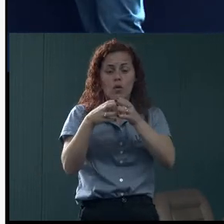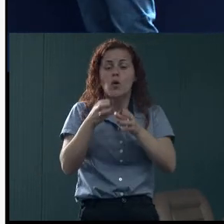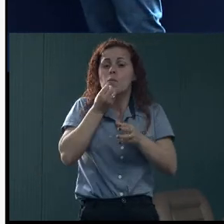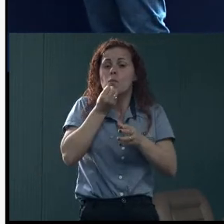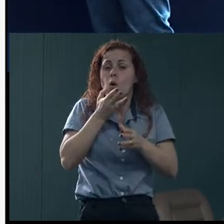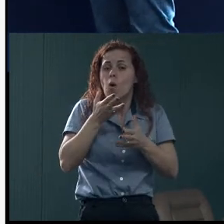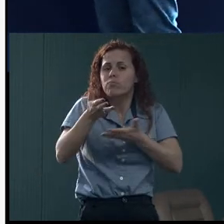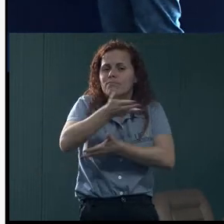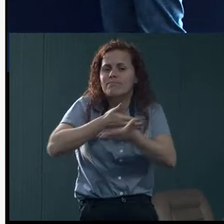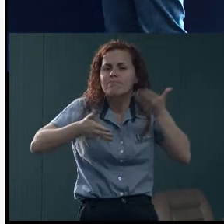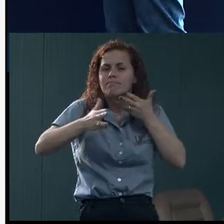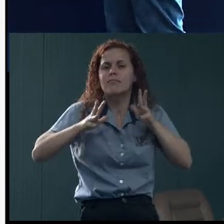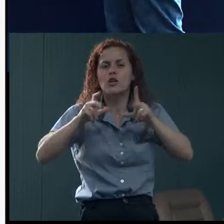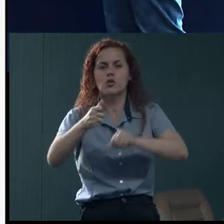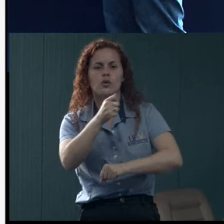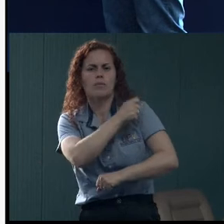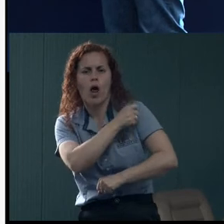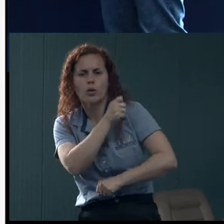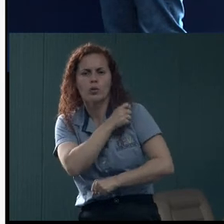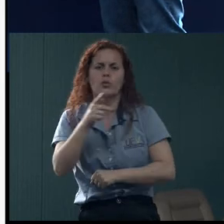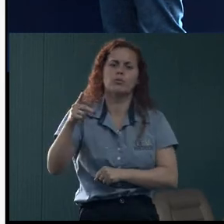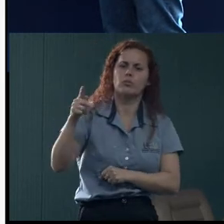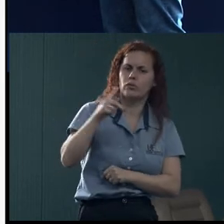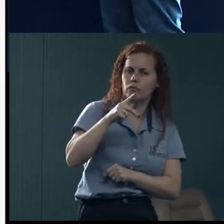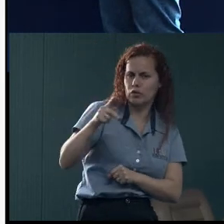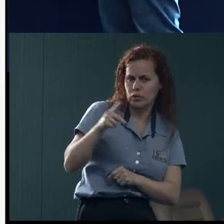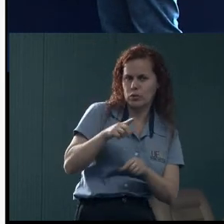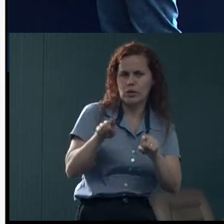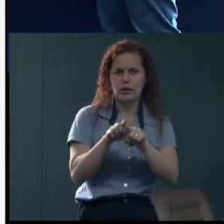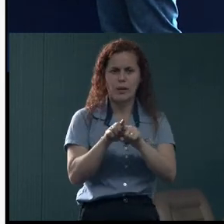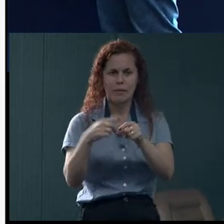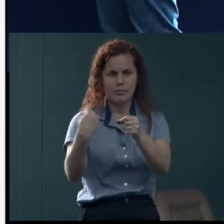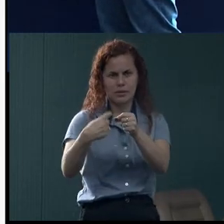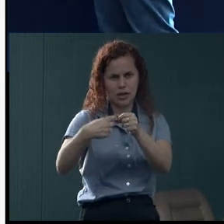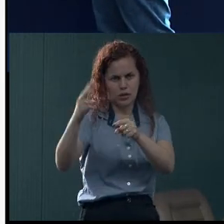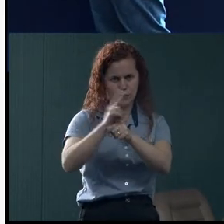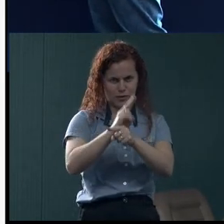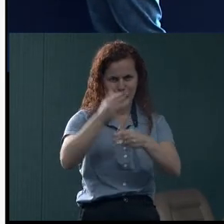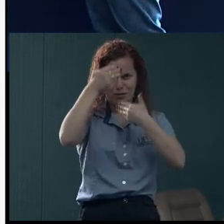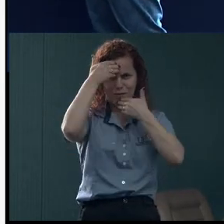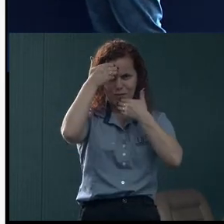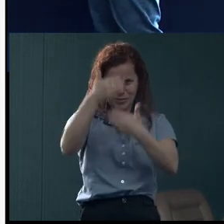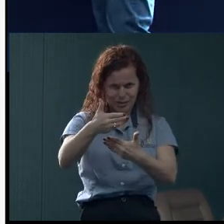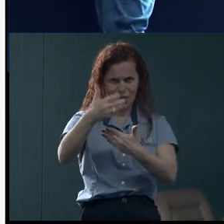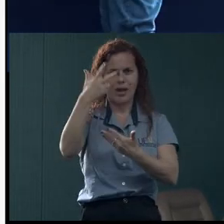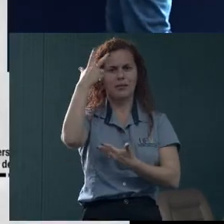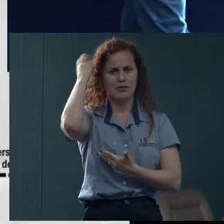para todos, para os estudantes, para os professores e para o município de Viçosa. Obrigado, Michelle.